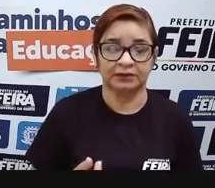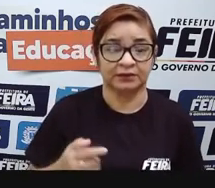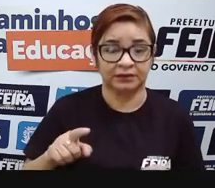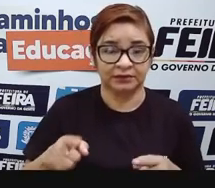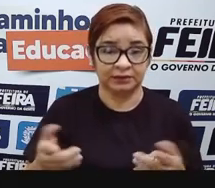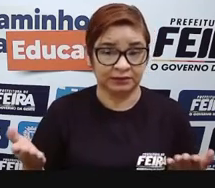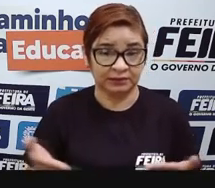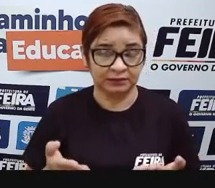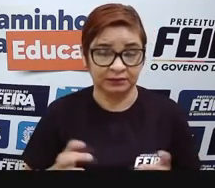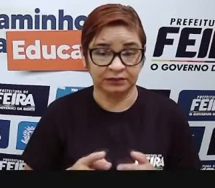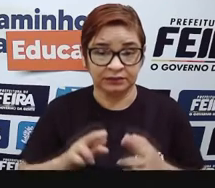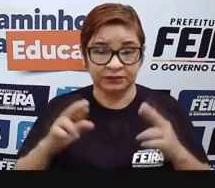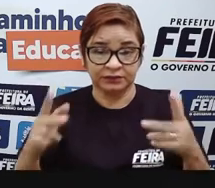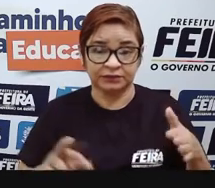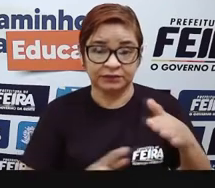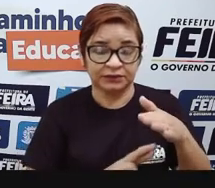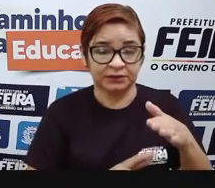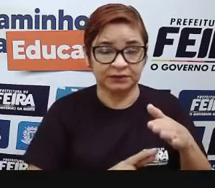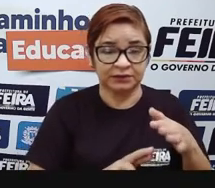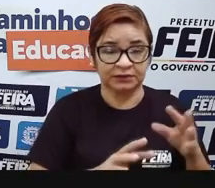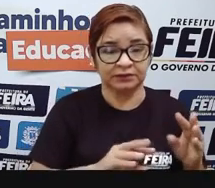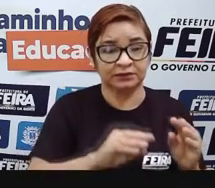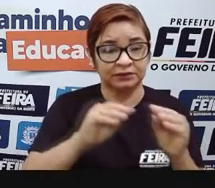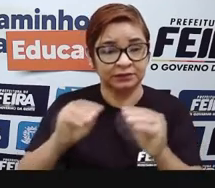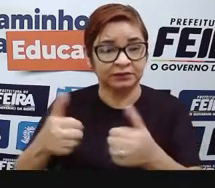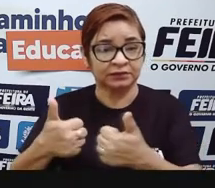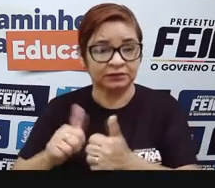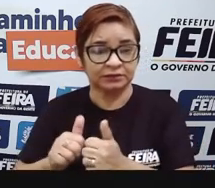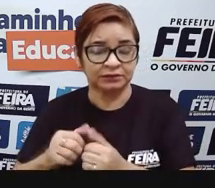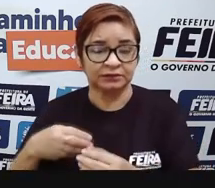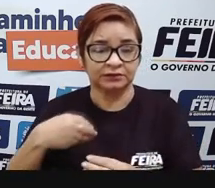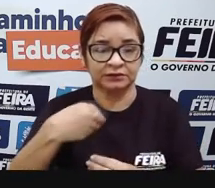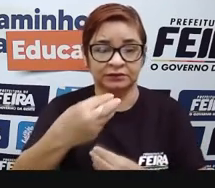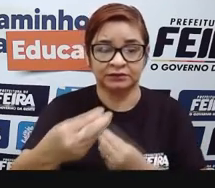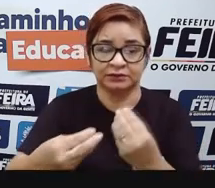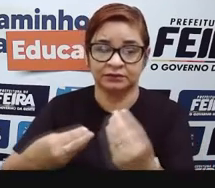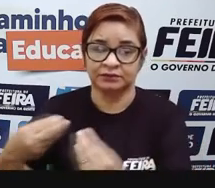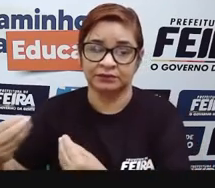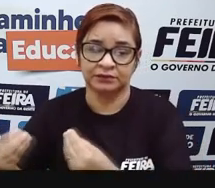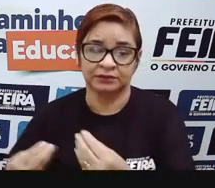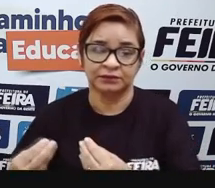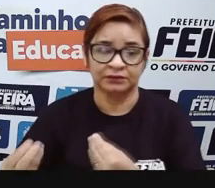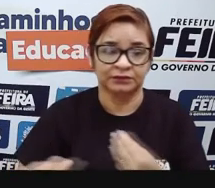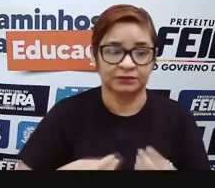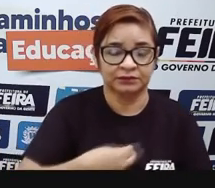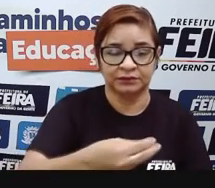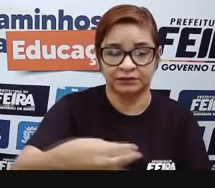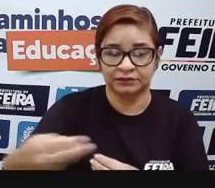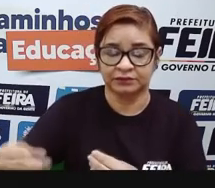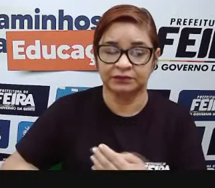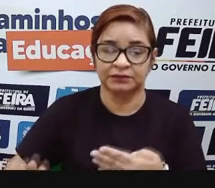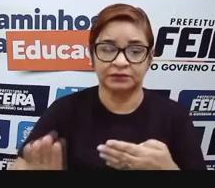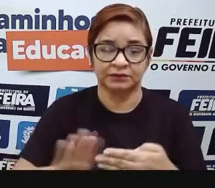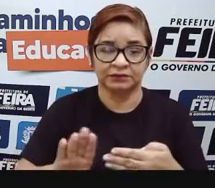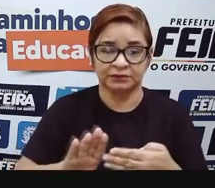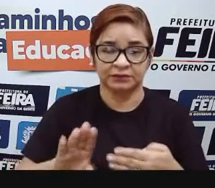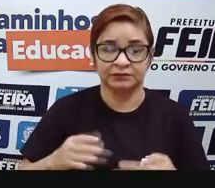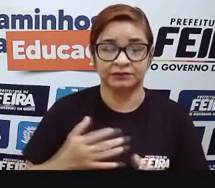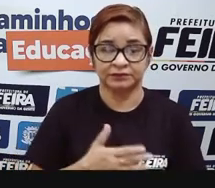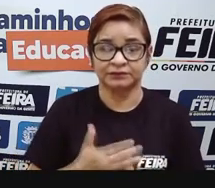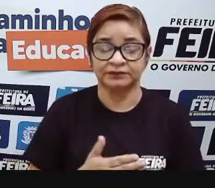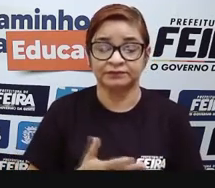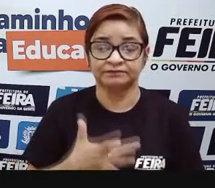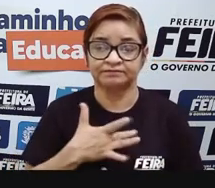As pessoas podem ir para o terminal e de lá se deslocar para vários outros bairros e espaços da nossa cidade. Na